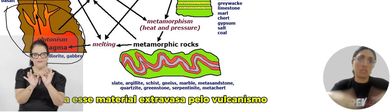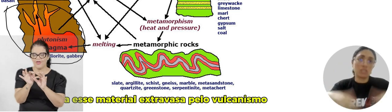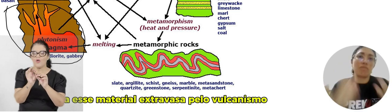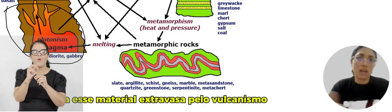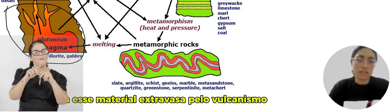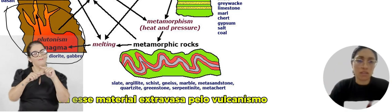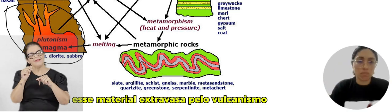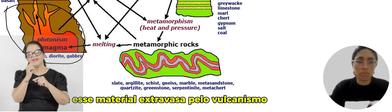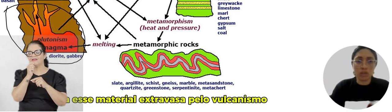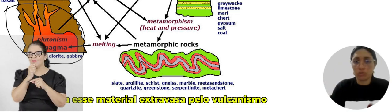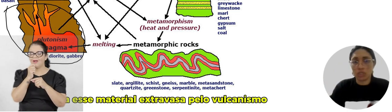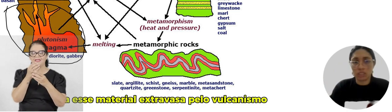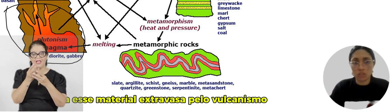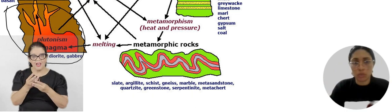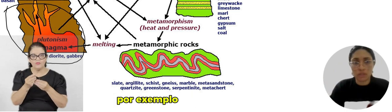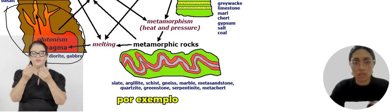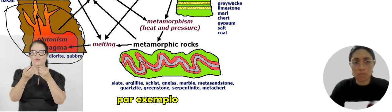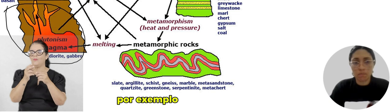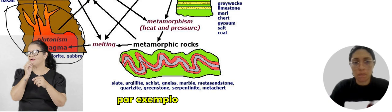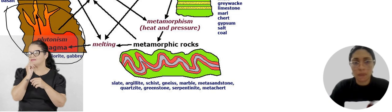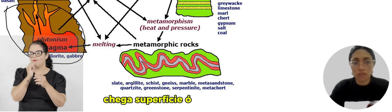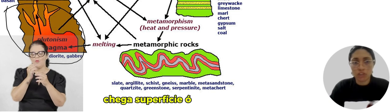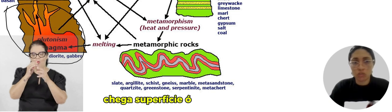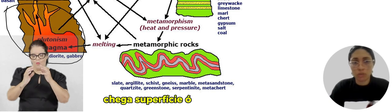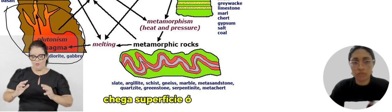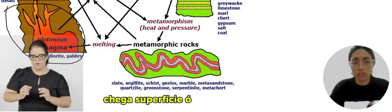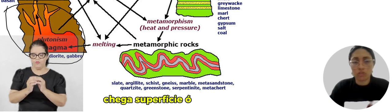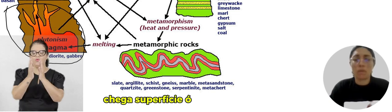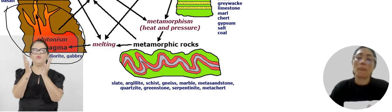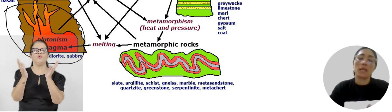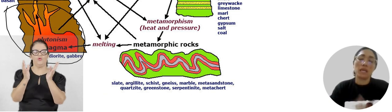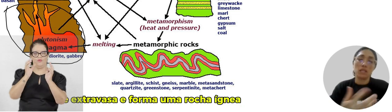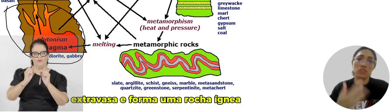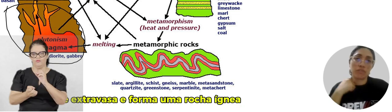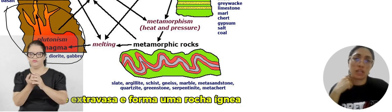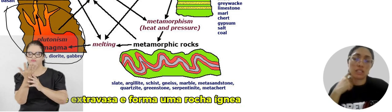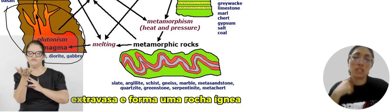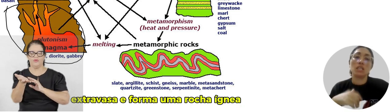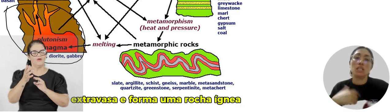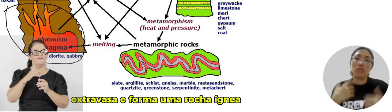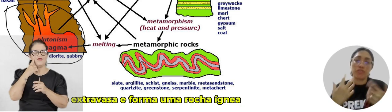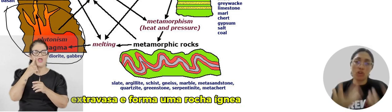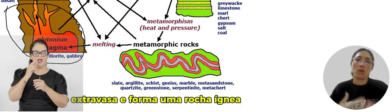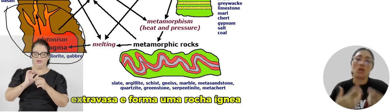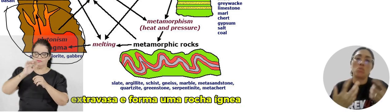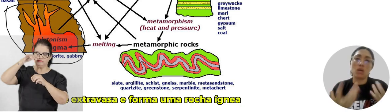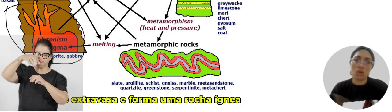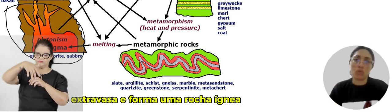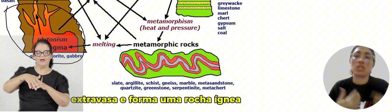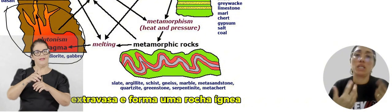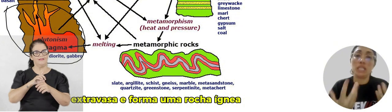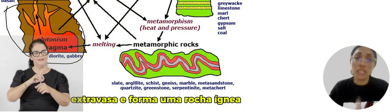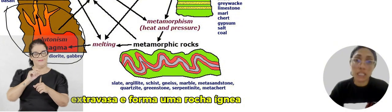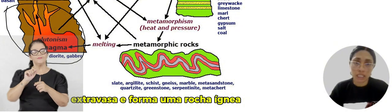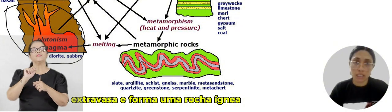material extravasa, pelo vulcanismo, por exemplo, chega à superfície, Ele extravasa e forma uma